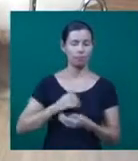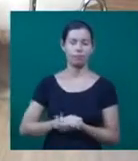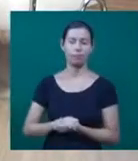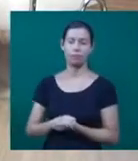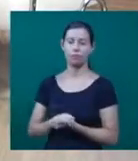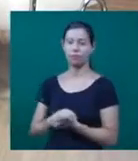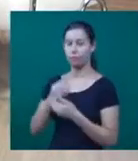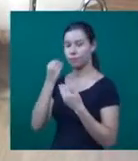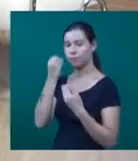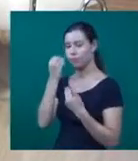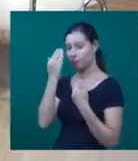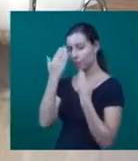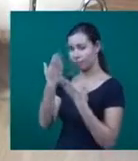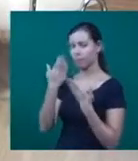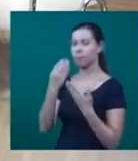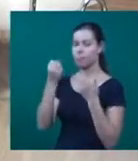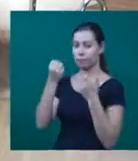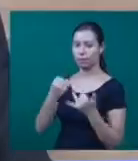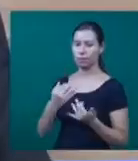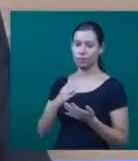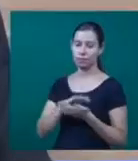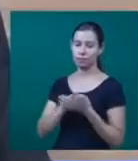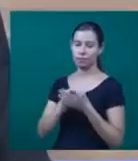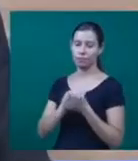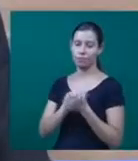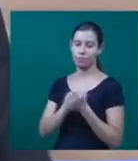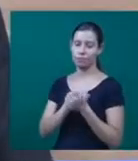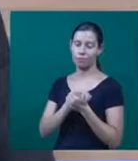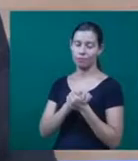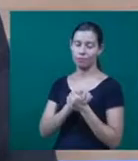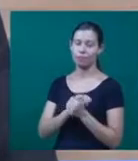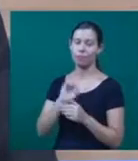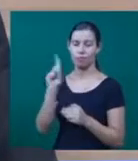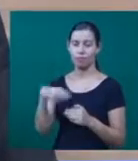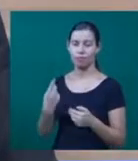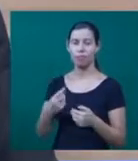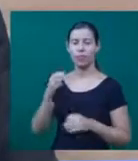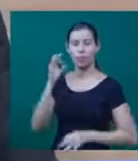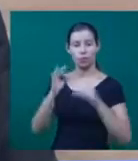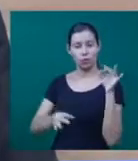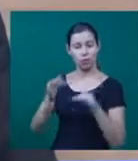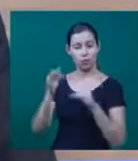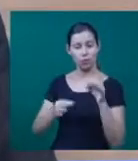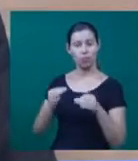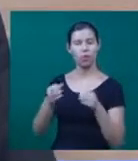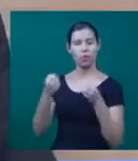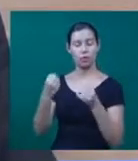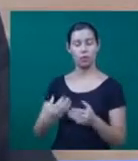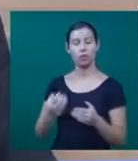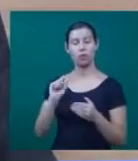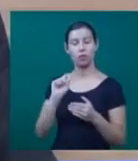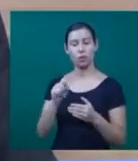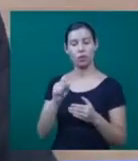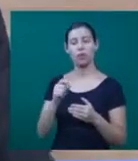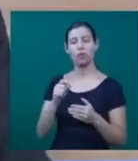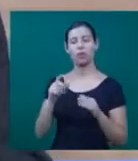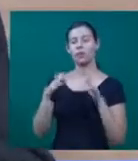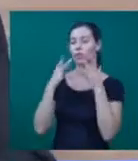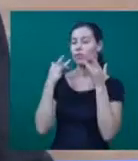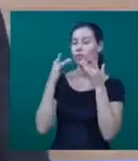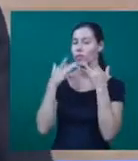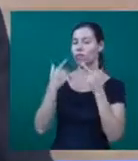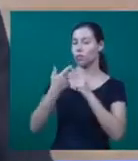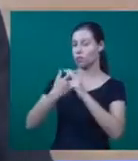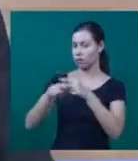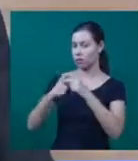oportunidade e estarei sempre à disposição. Muito obrigado. E daqui a pouco, Justiça de Uberlândia determina a restauração do Teatro Grande Otelo. O